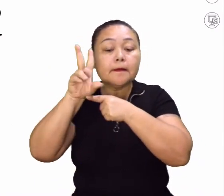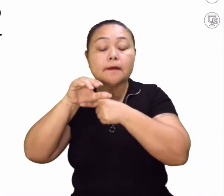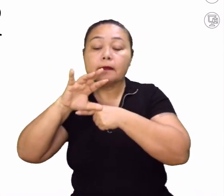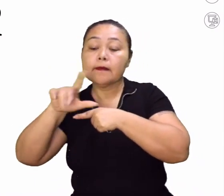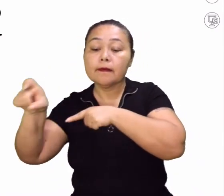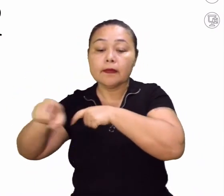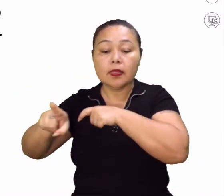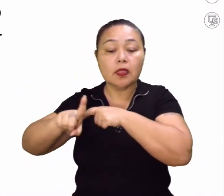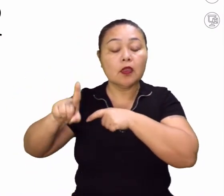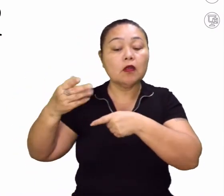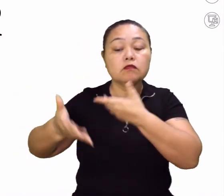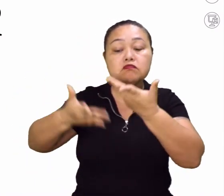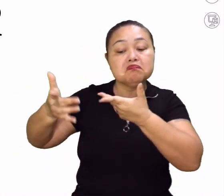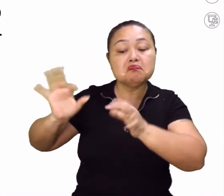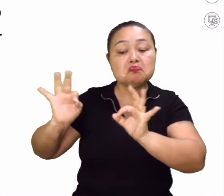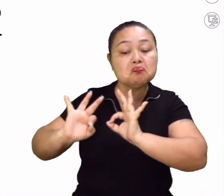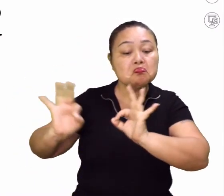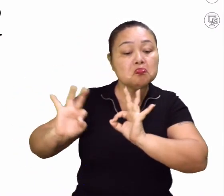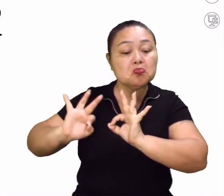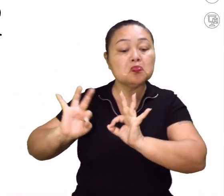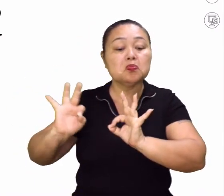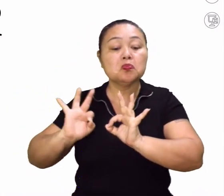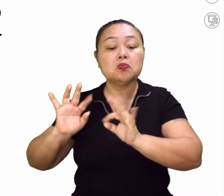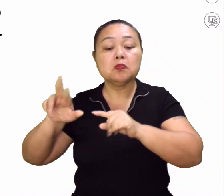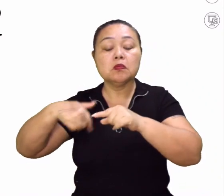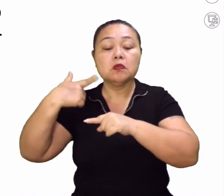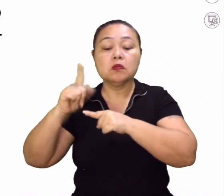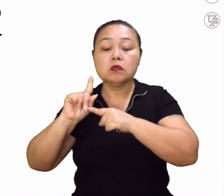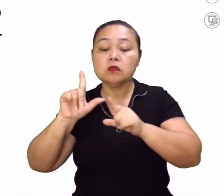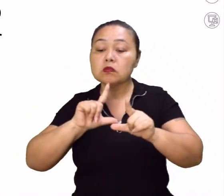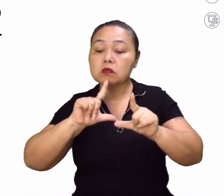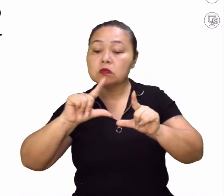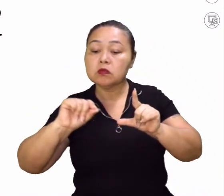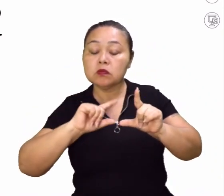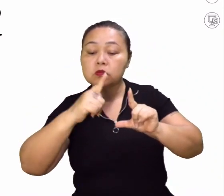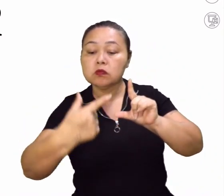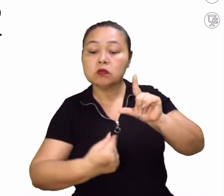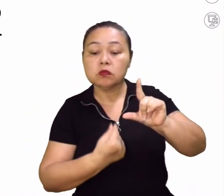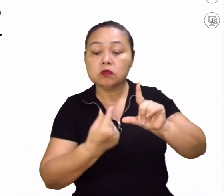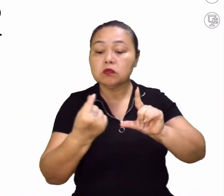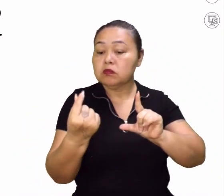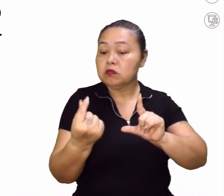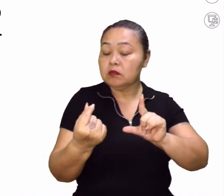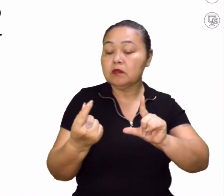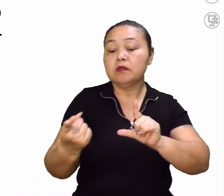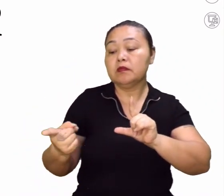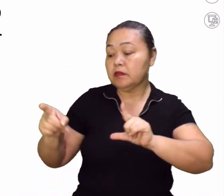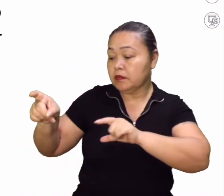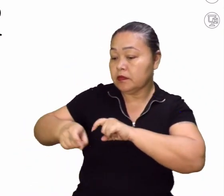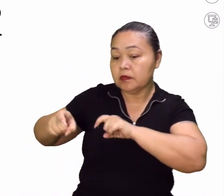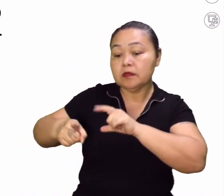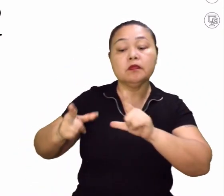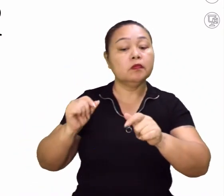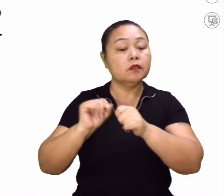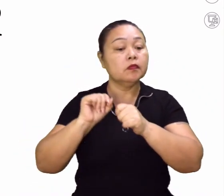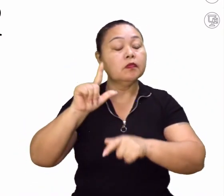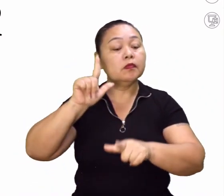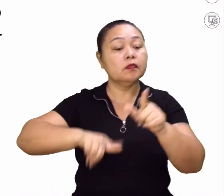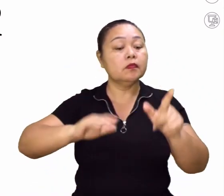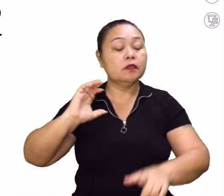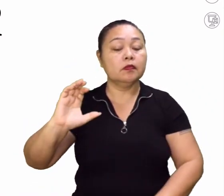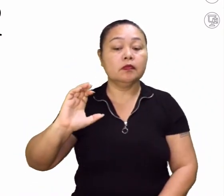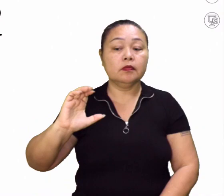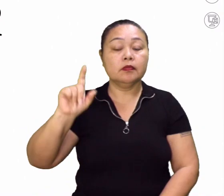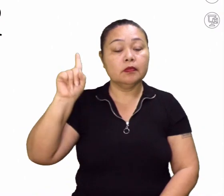agrícolas, sem promover interferência na gestão logística da produção. Então, como já vimos aí, letra